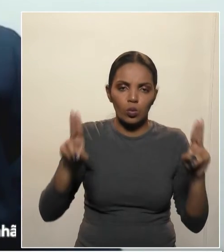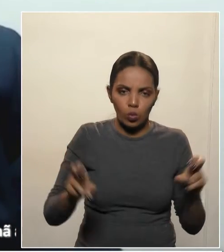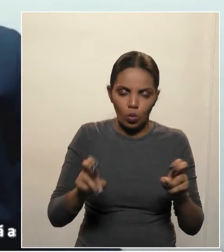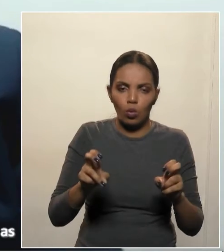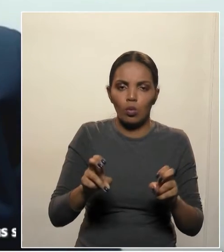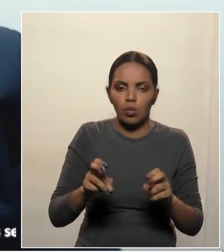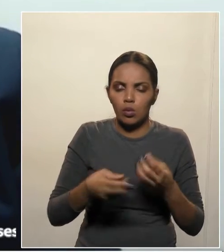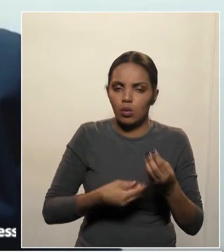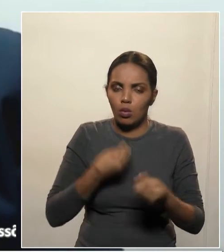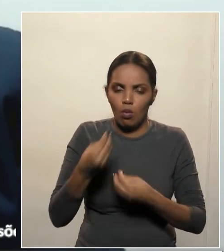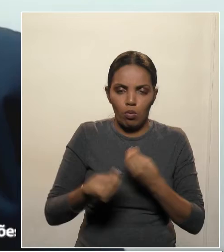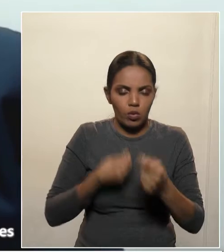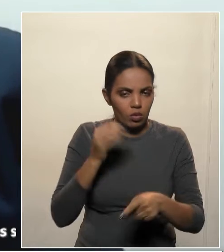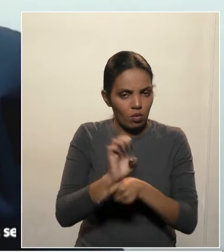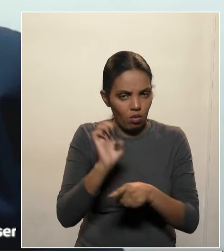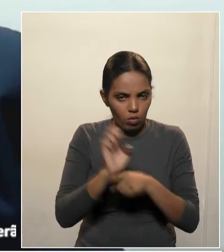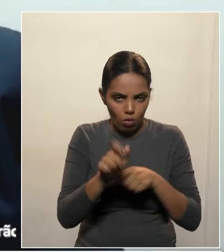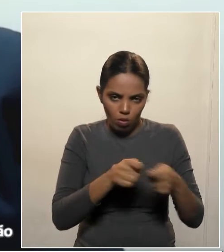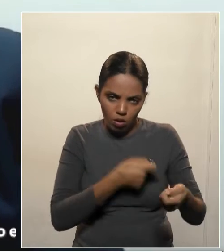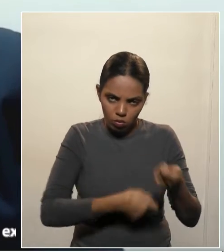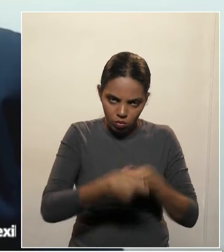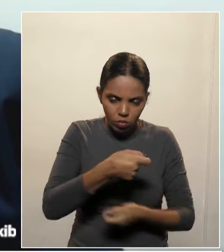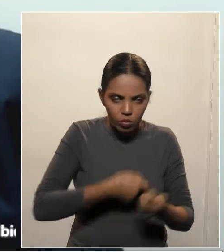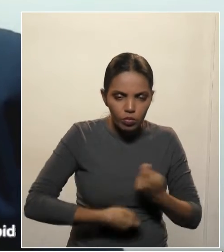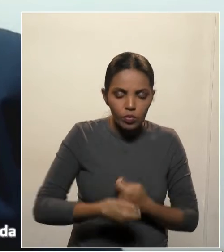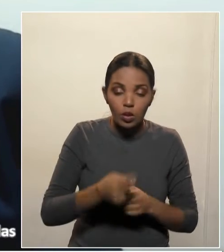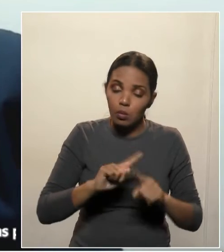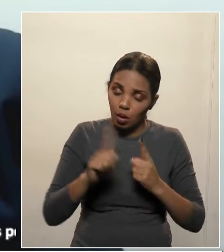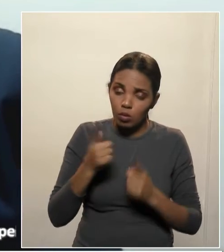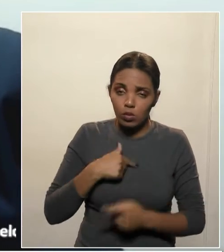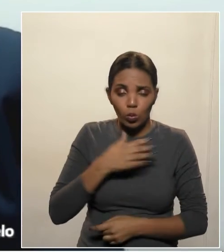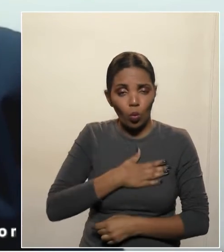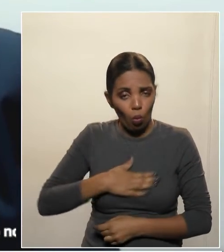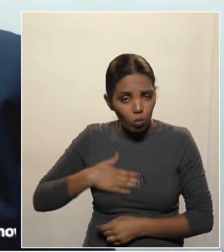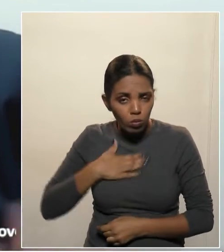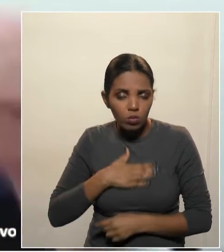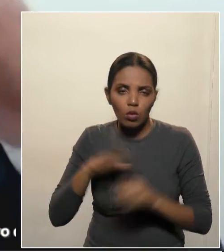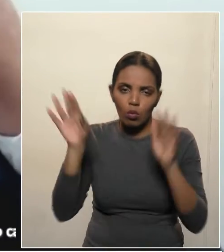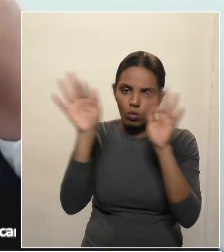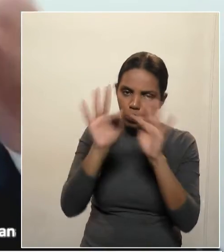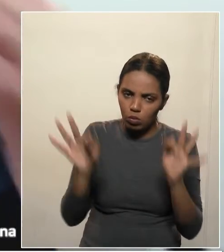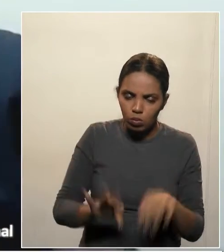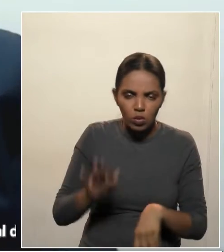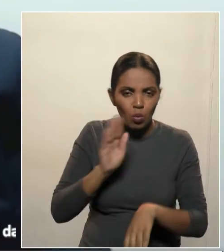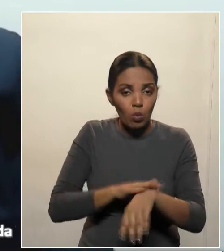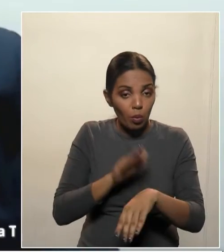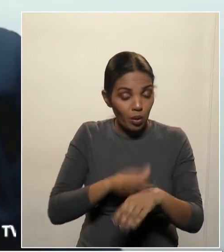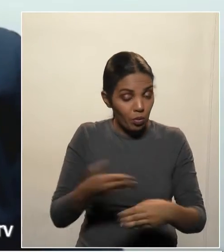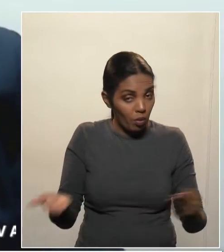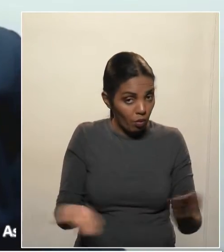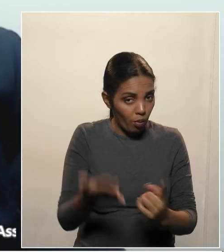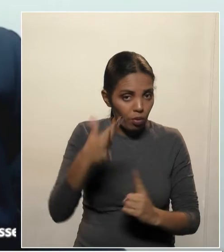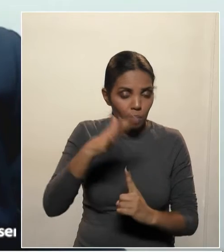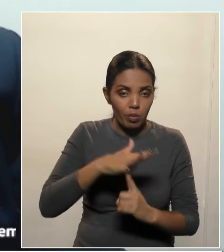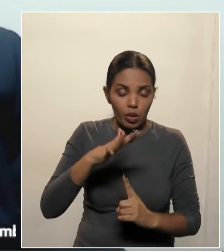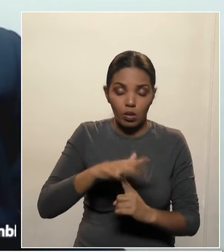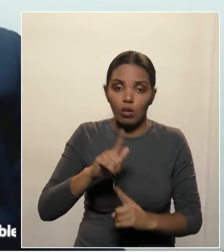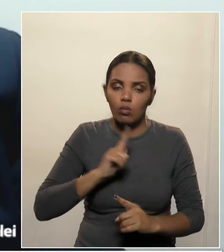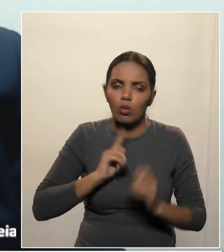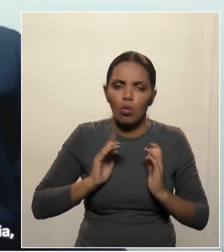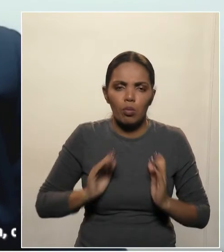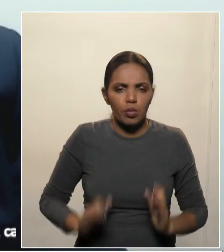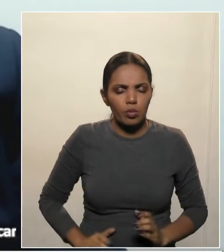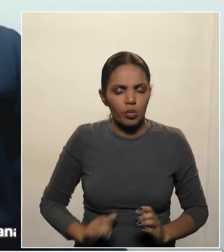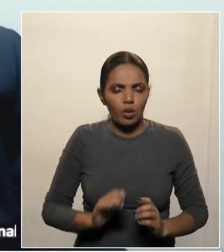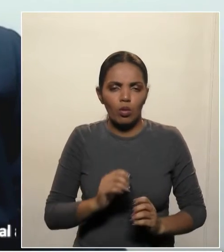funções como Estado mas, assim, então eu estou satisfeito, contente e no momento que o Paraná tem se comportado, através do seu